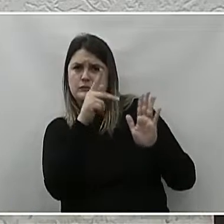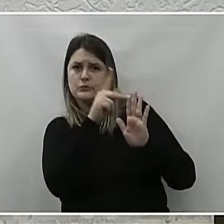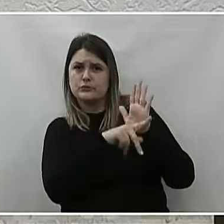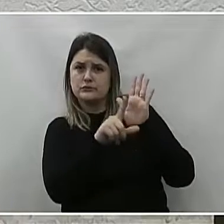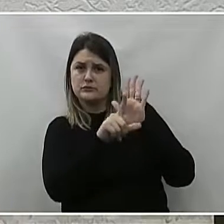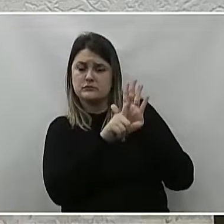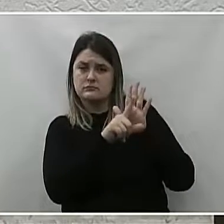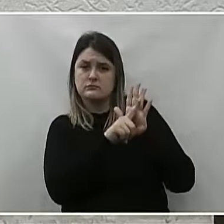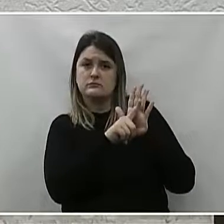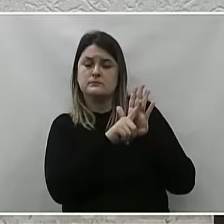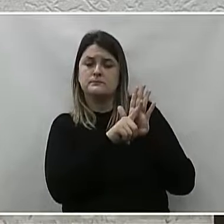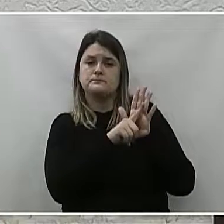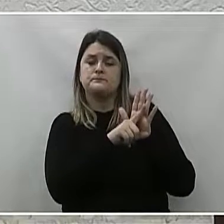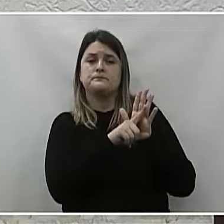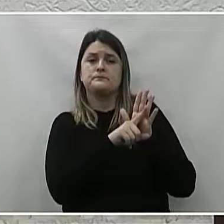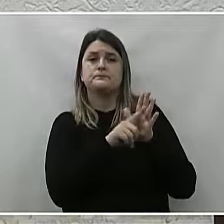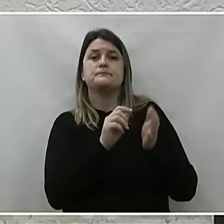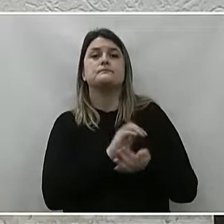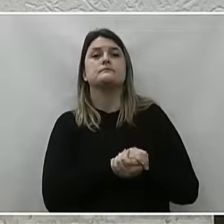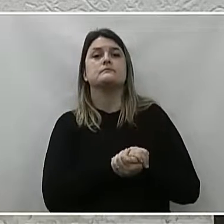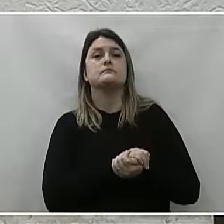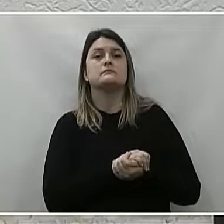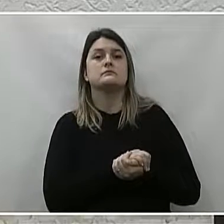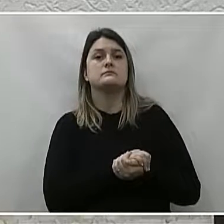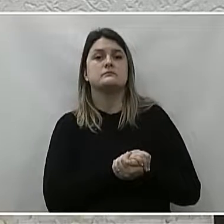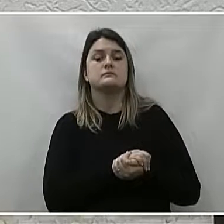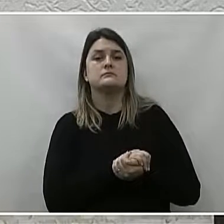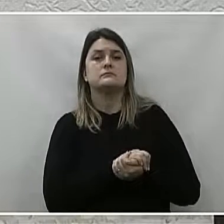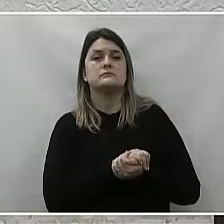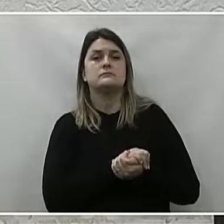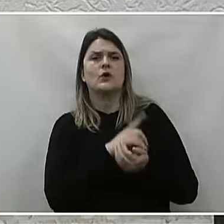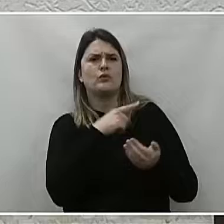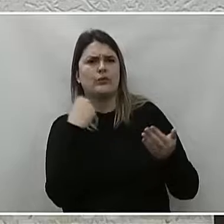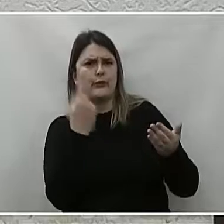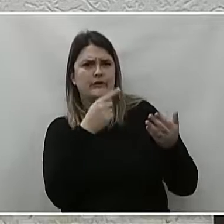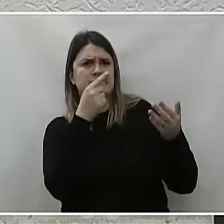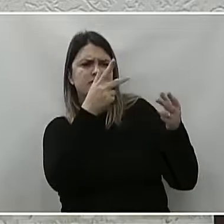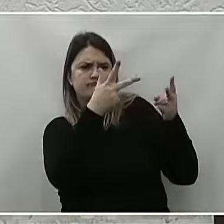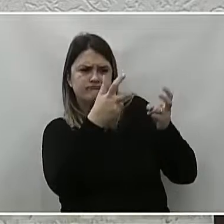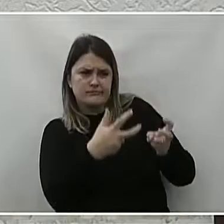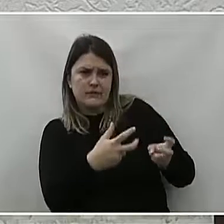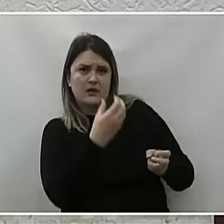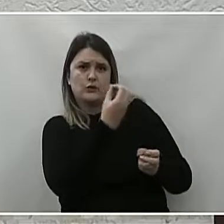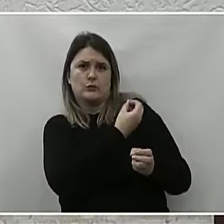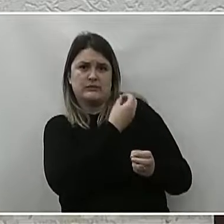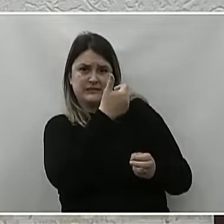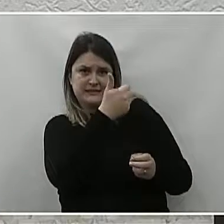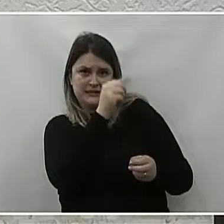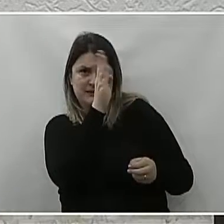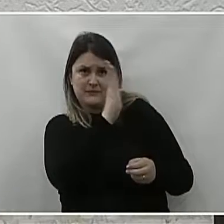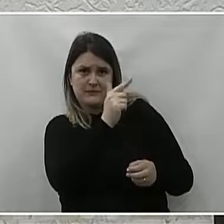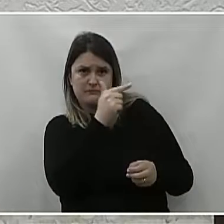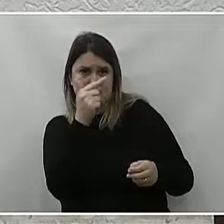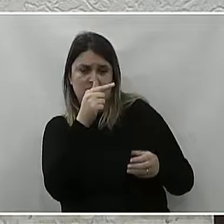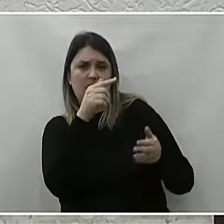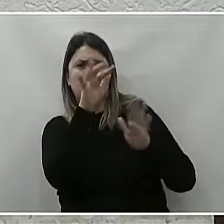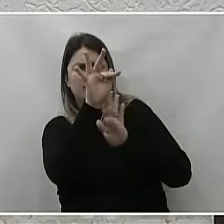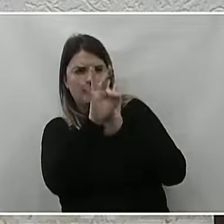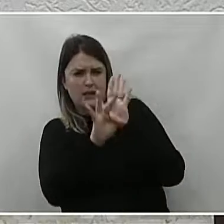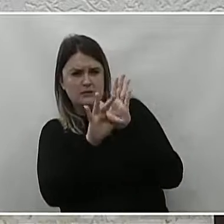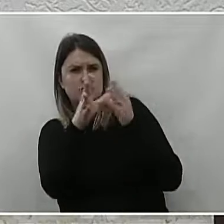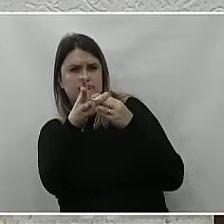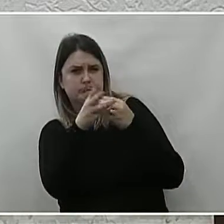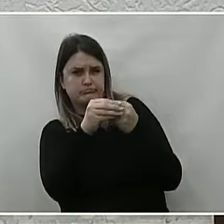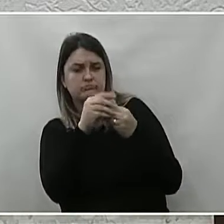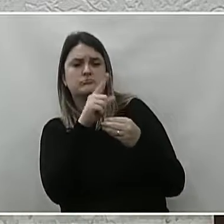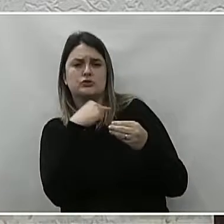questão da Lei Ordinária, de número 17 de 2022, juntamente com sua justificativa e